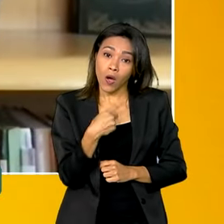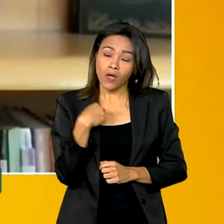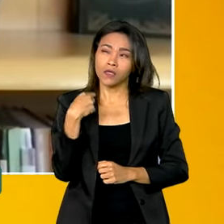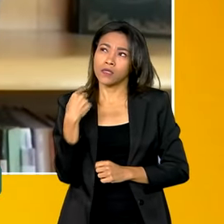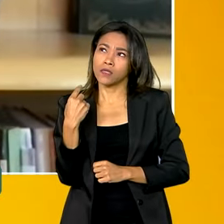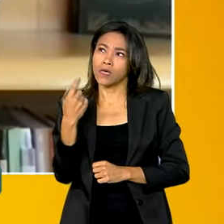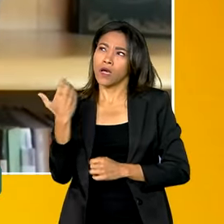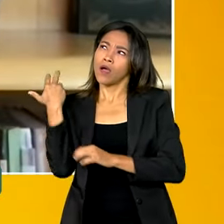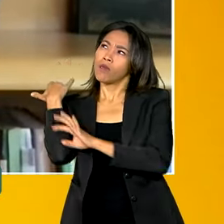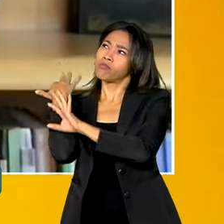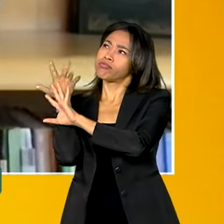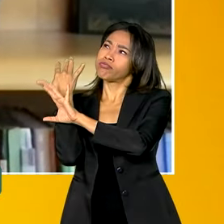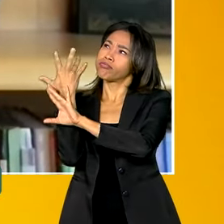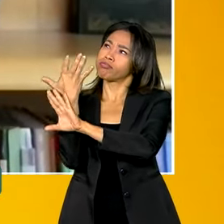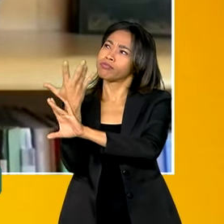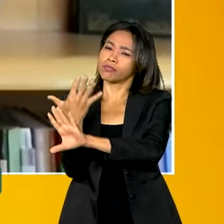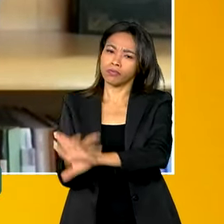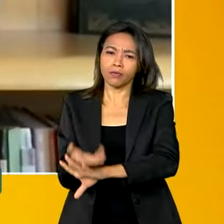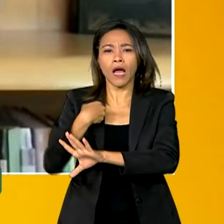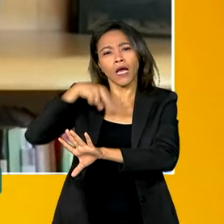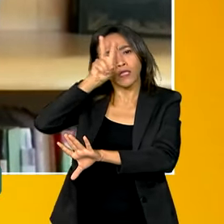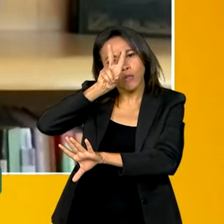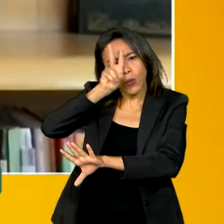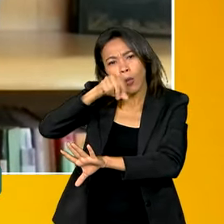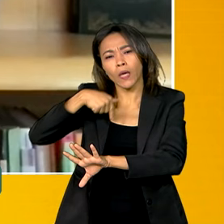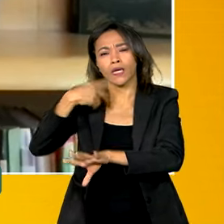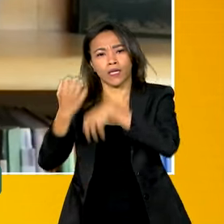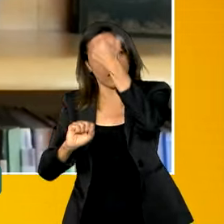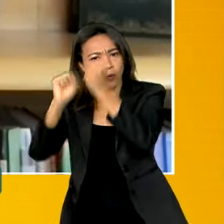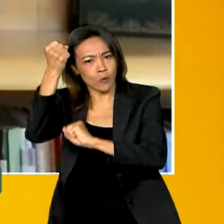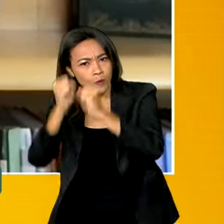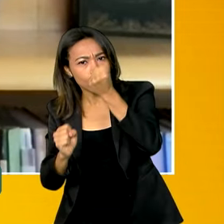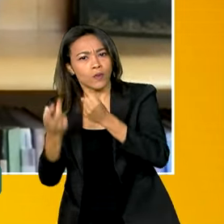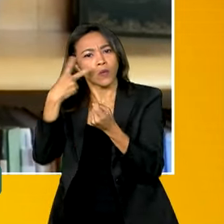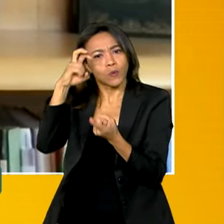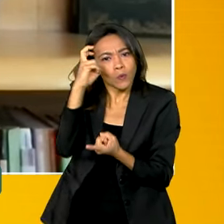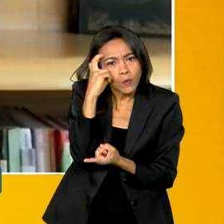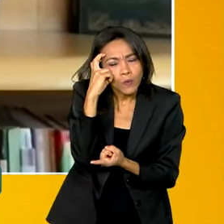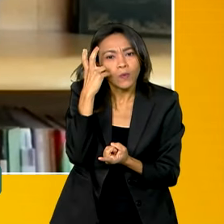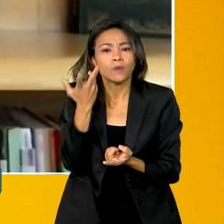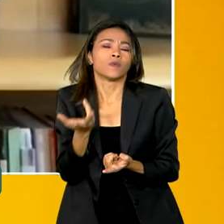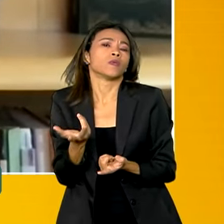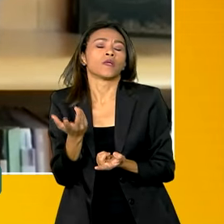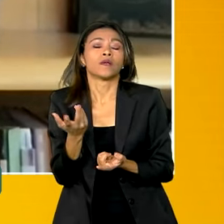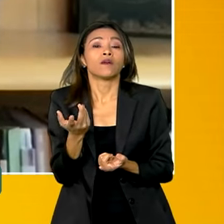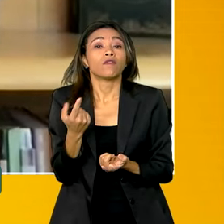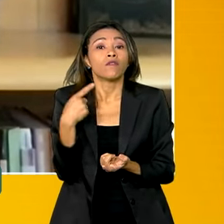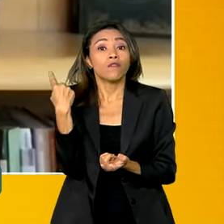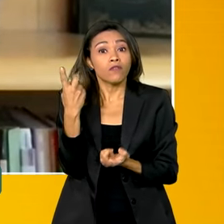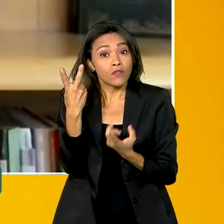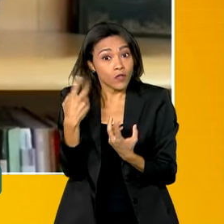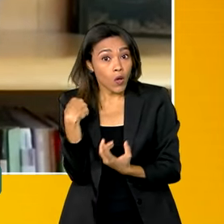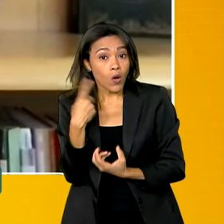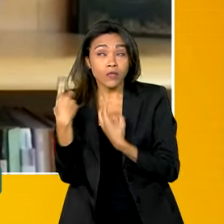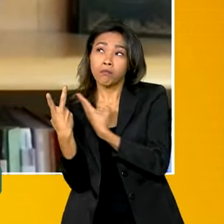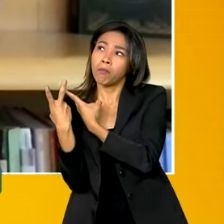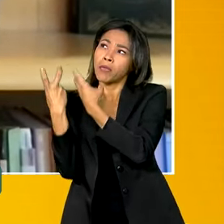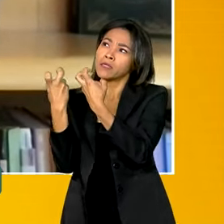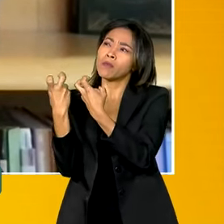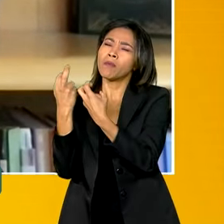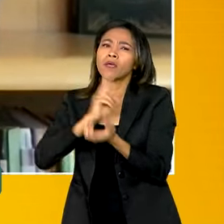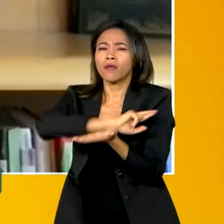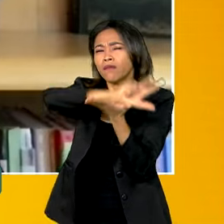cinematográfica, da indústria da cultura, da economia da cultura, nós vamos ver que vários grandes países